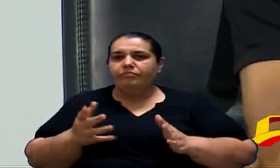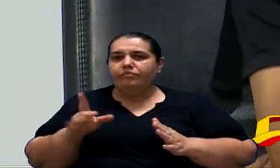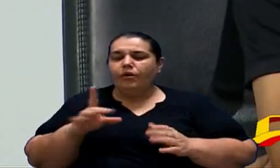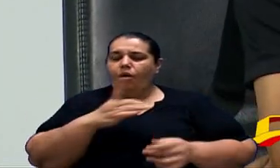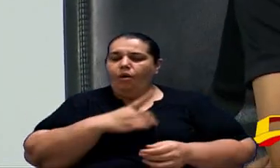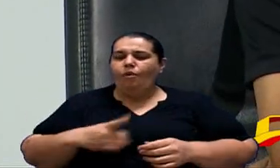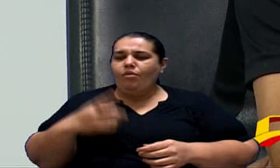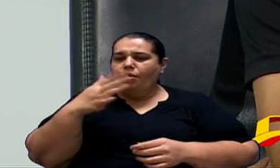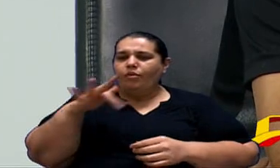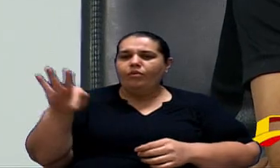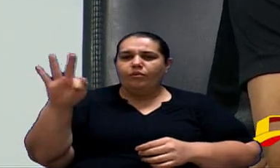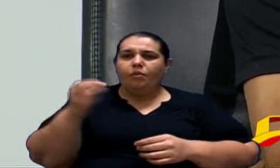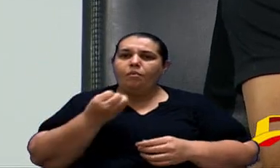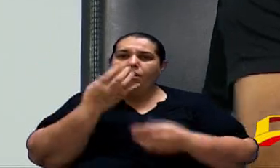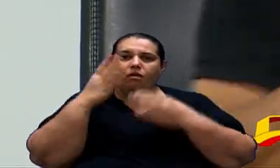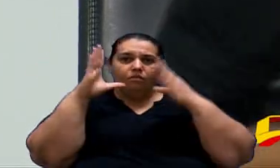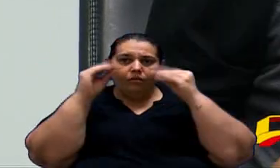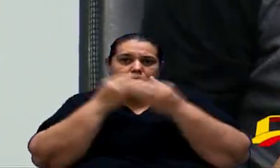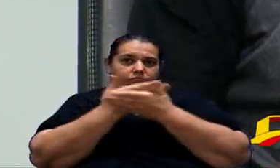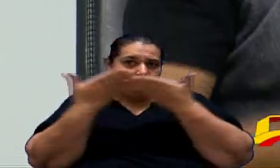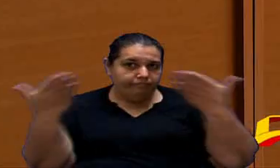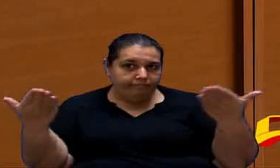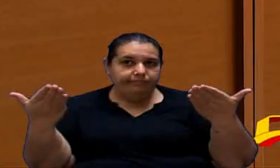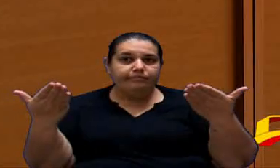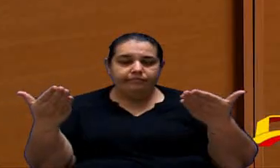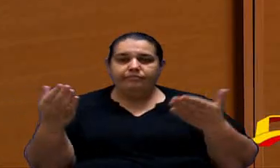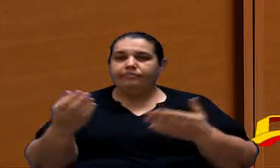é só isso que eu falei boa noite para todo mundo para todos